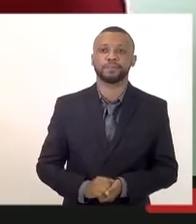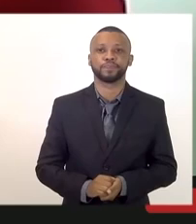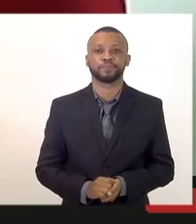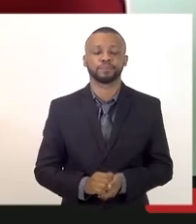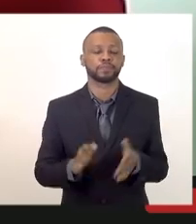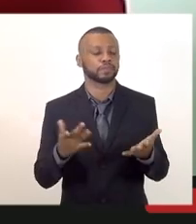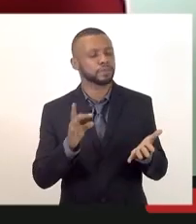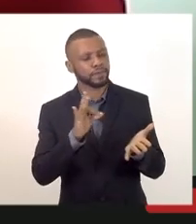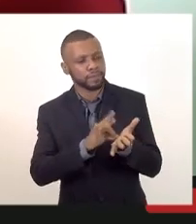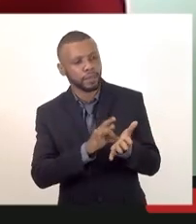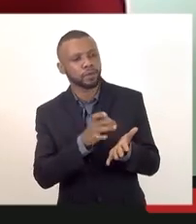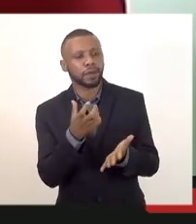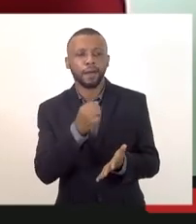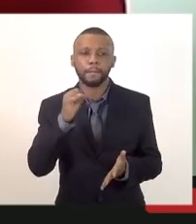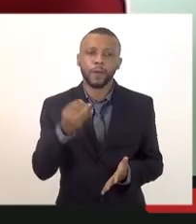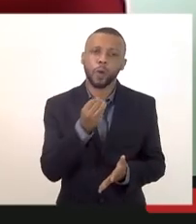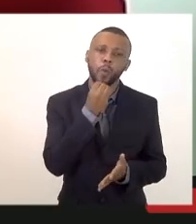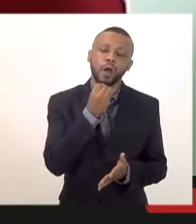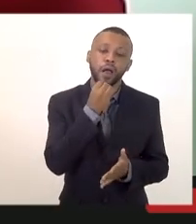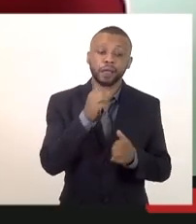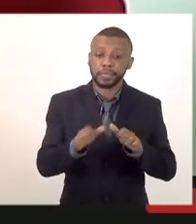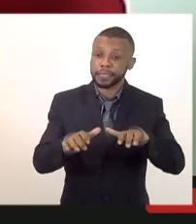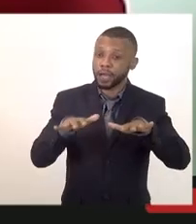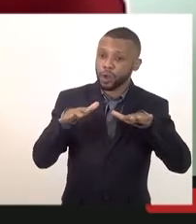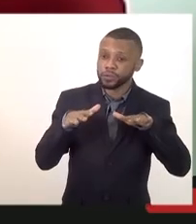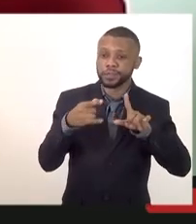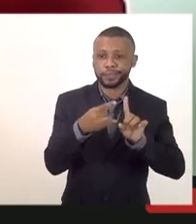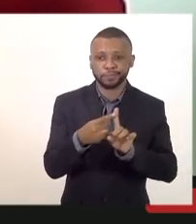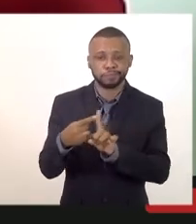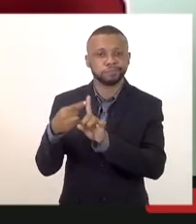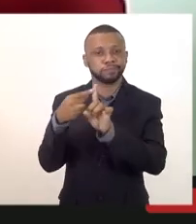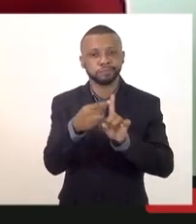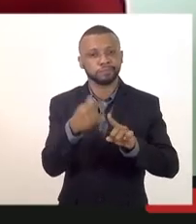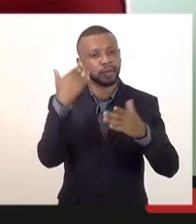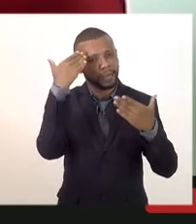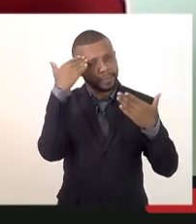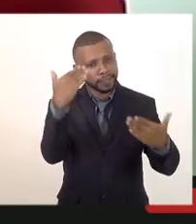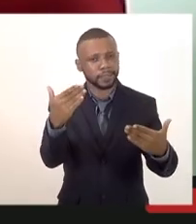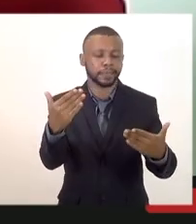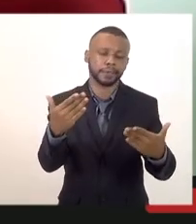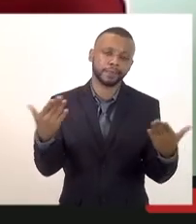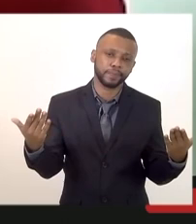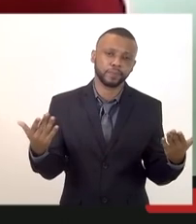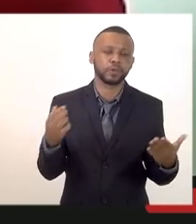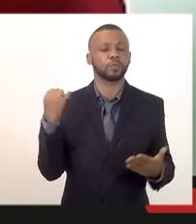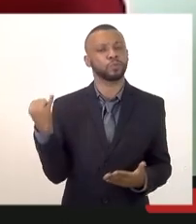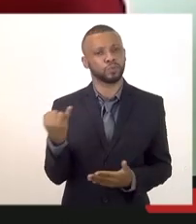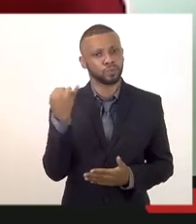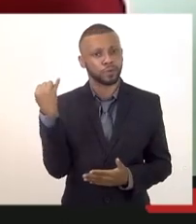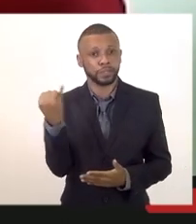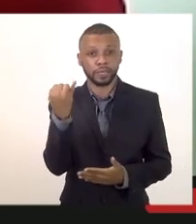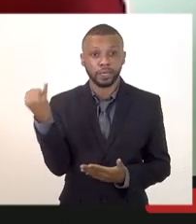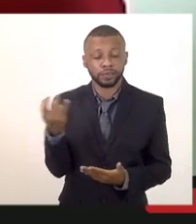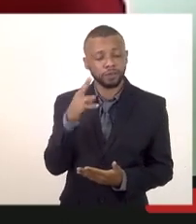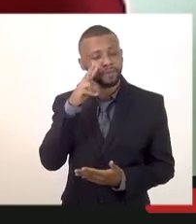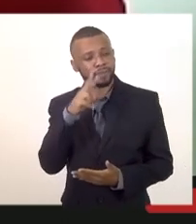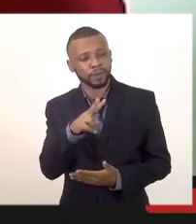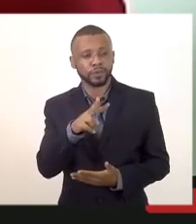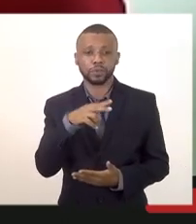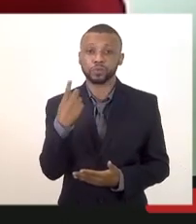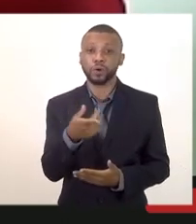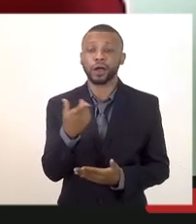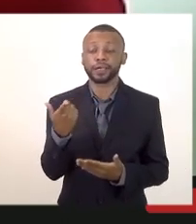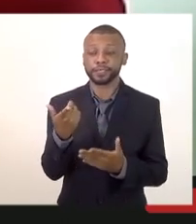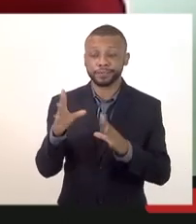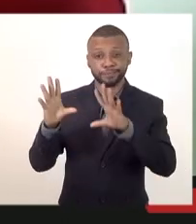a oportunidade dessa audiência foi muito importante acho que a gente sai aqui com não